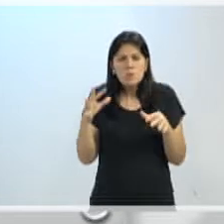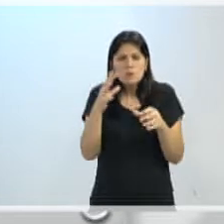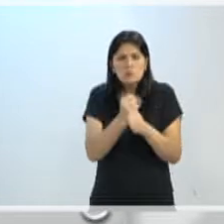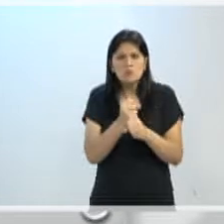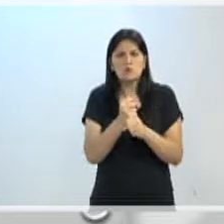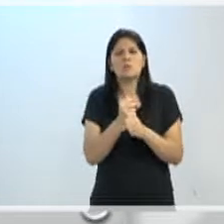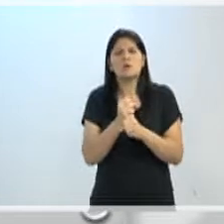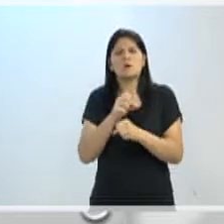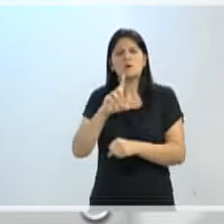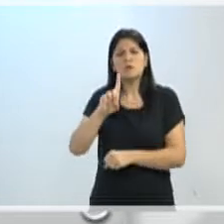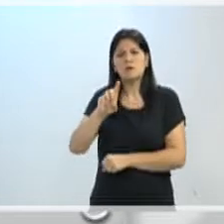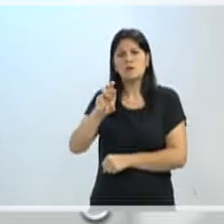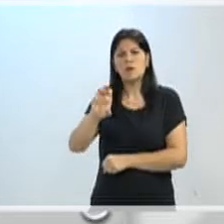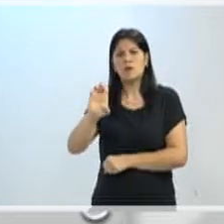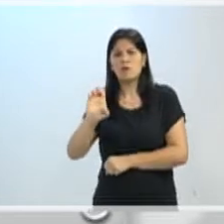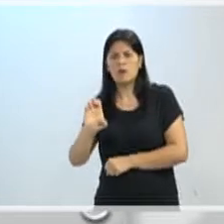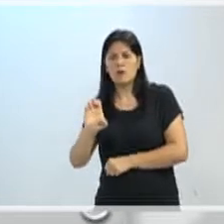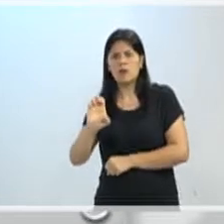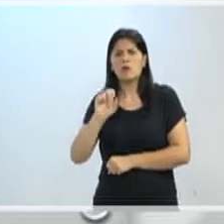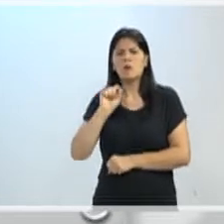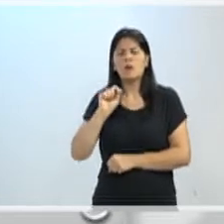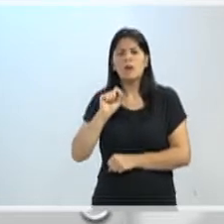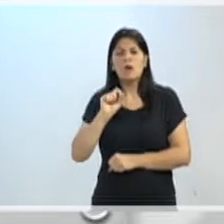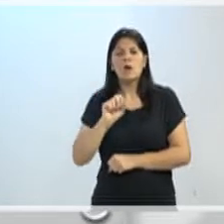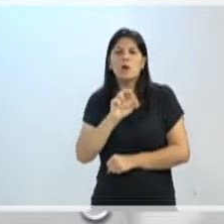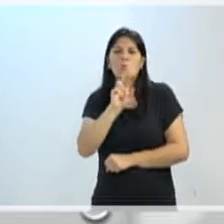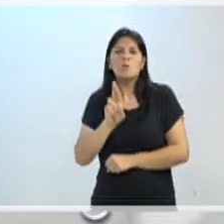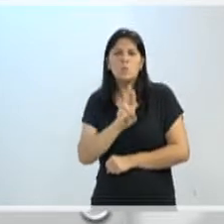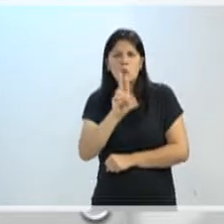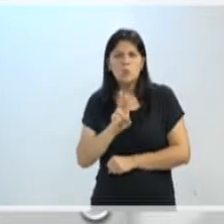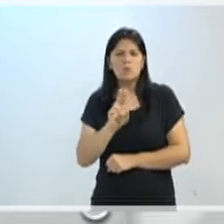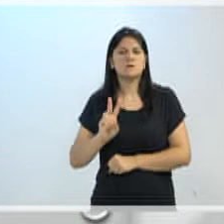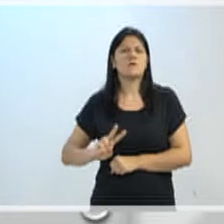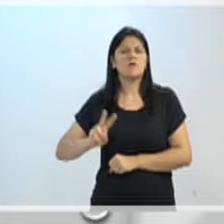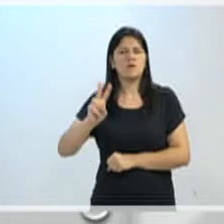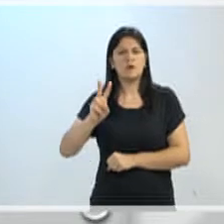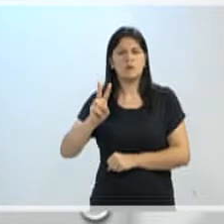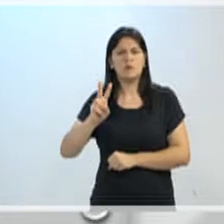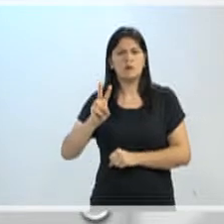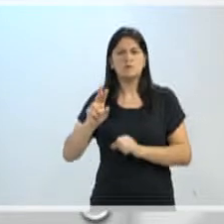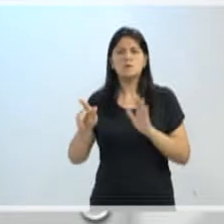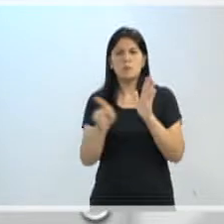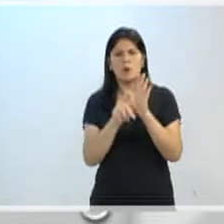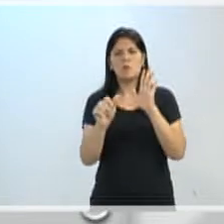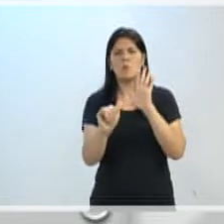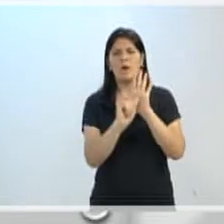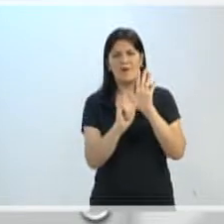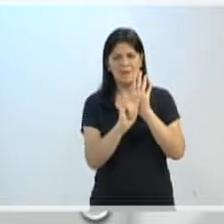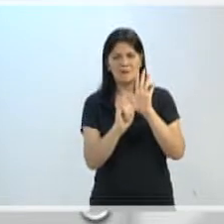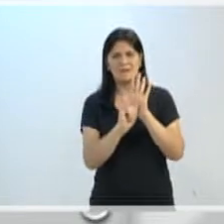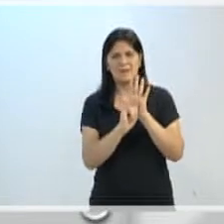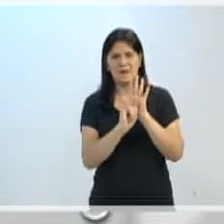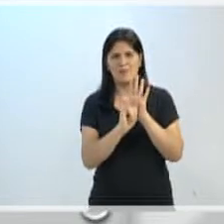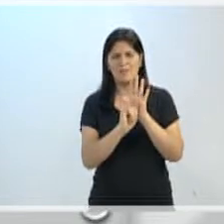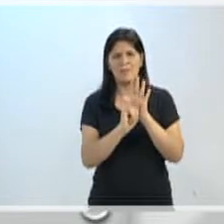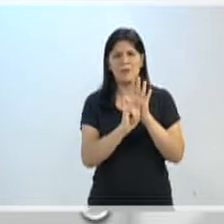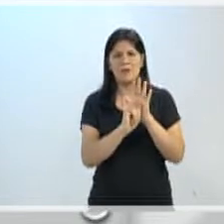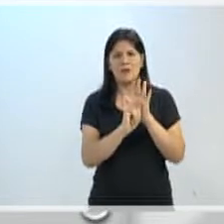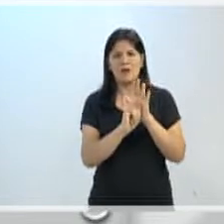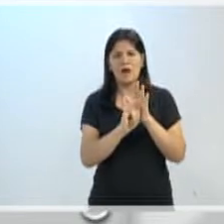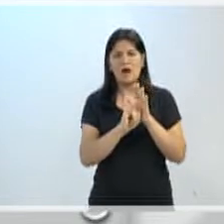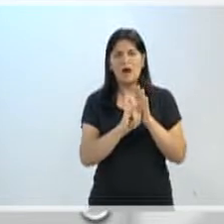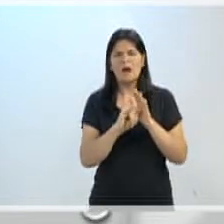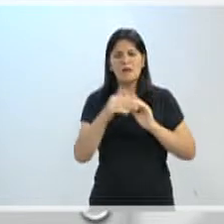valores deflacionados, ou seja, você usa os valores que são dados lá no edital, transporta eles para o ano 3